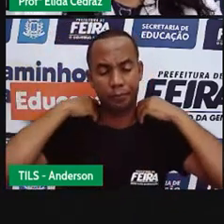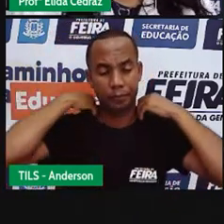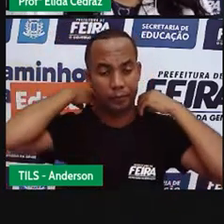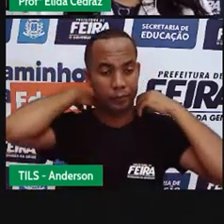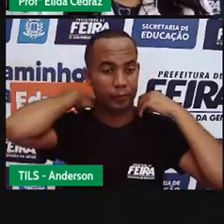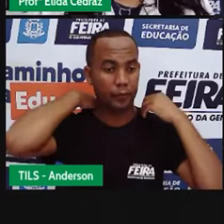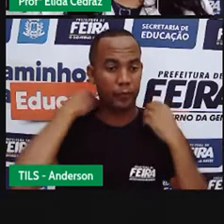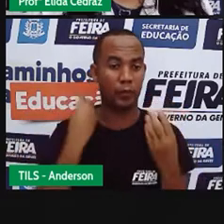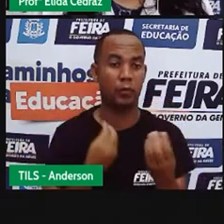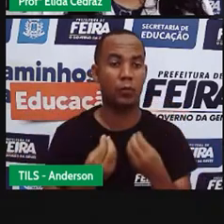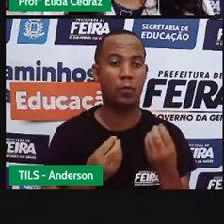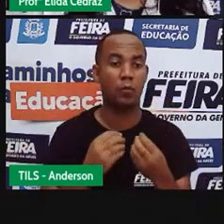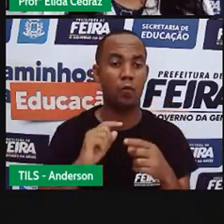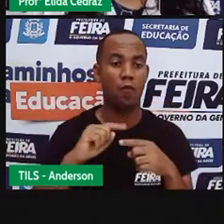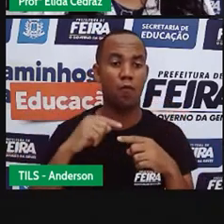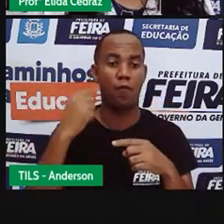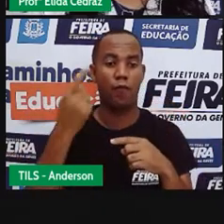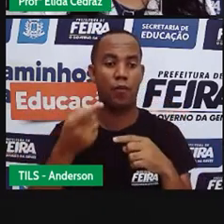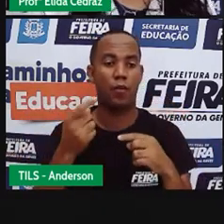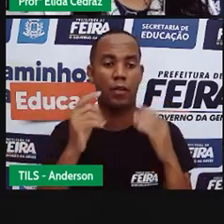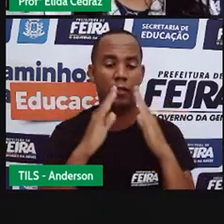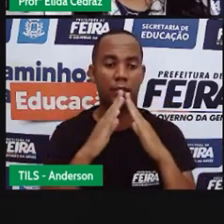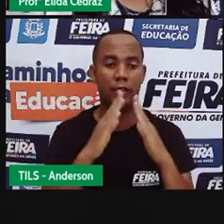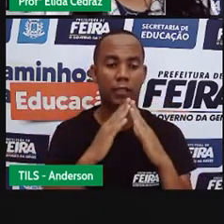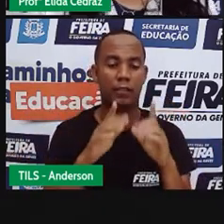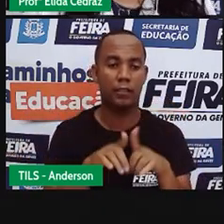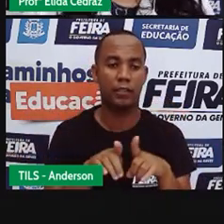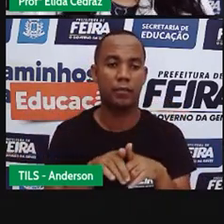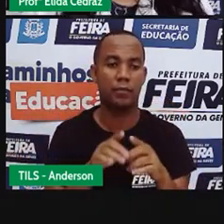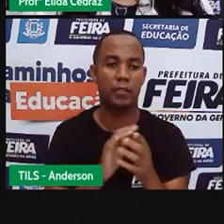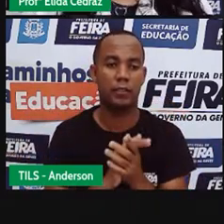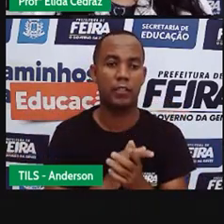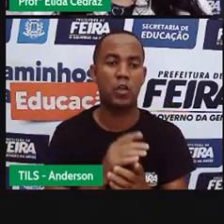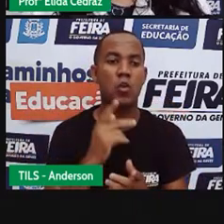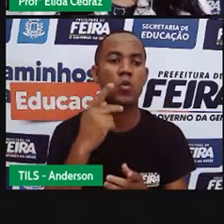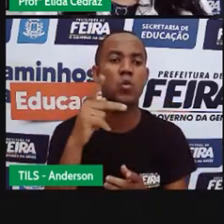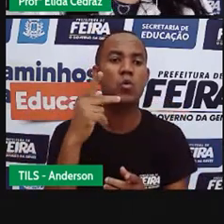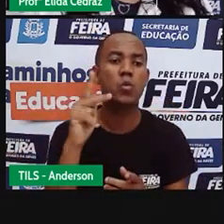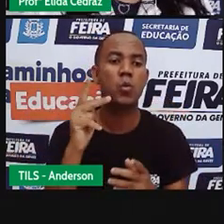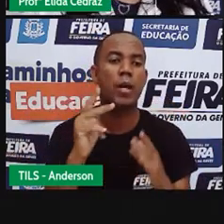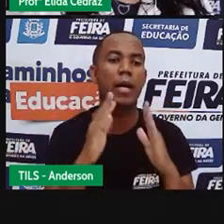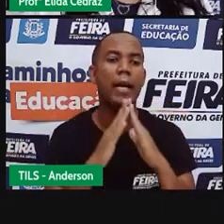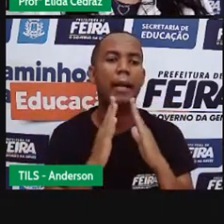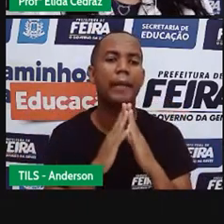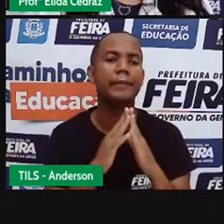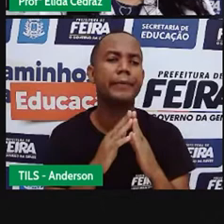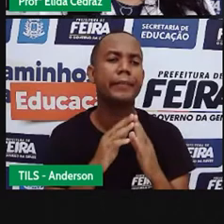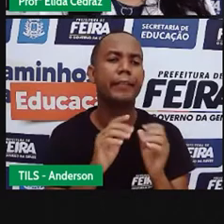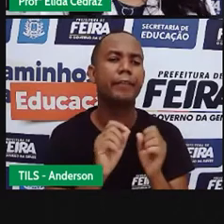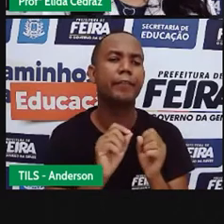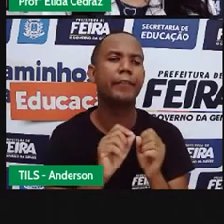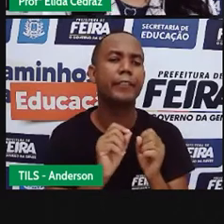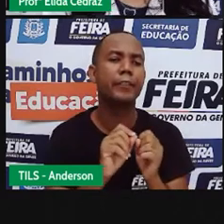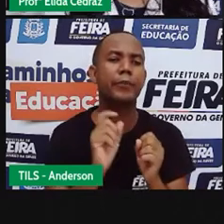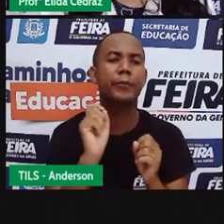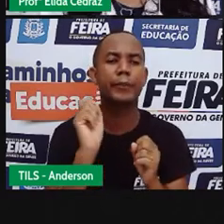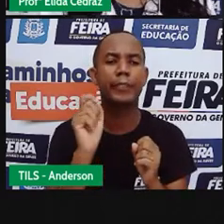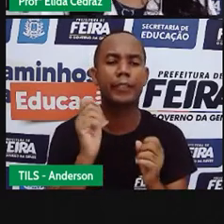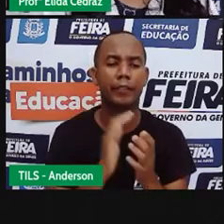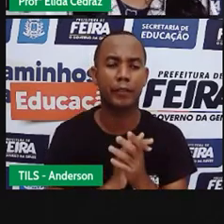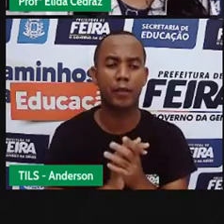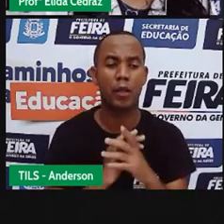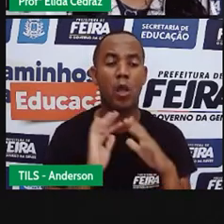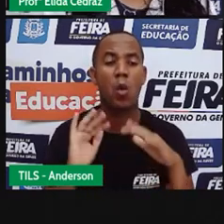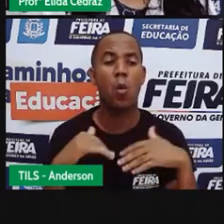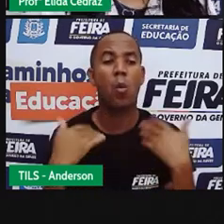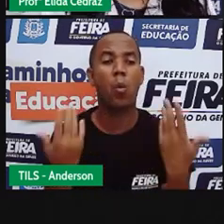ambiente de fora da casa. A sua casa é feita de que? Quais